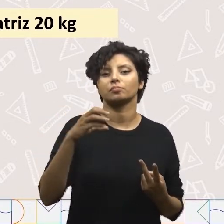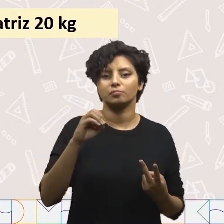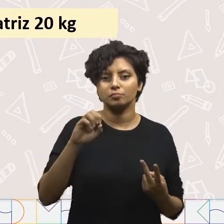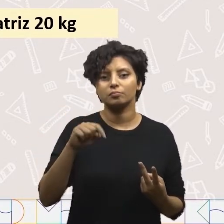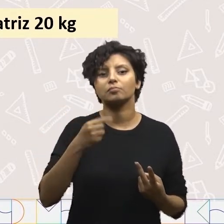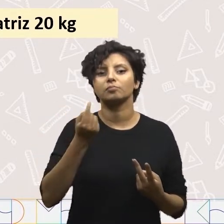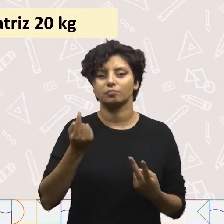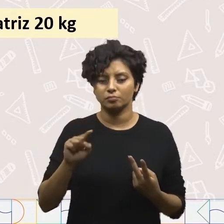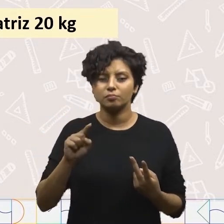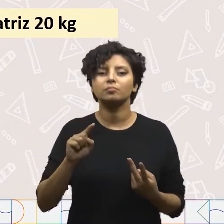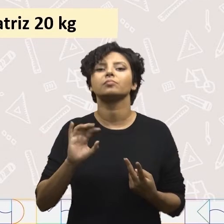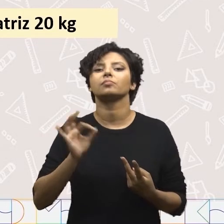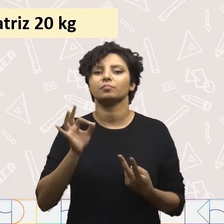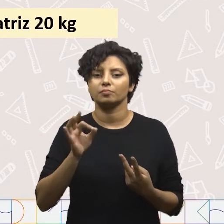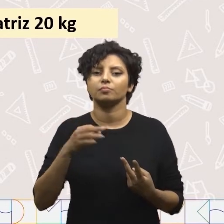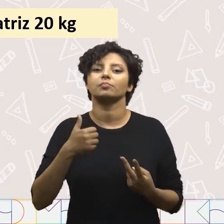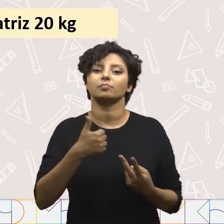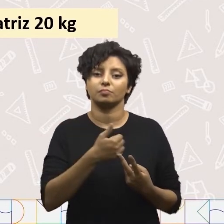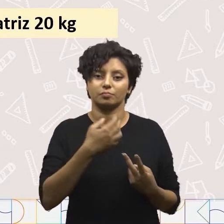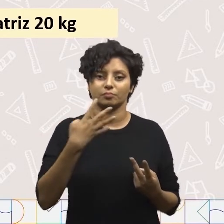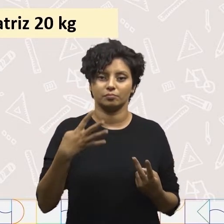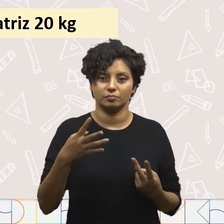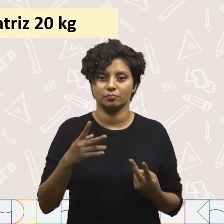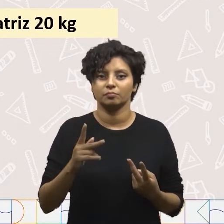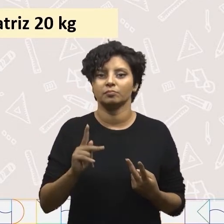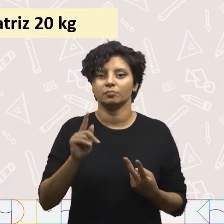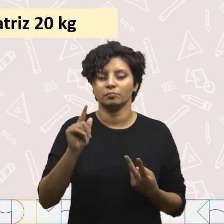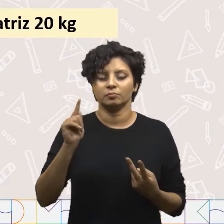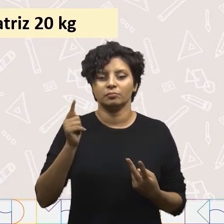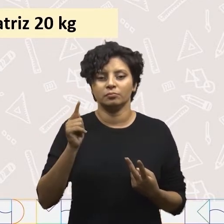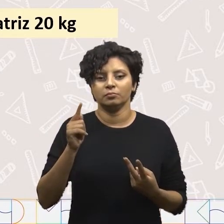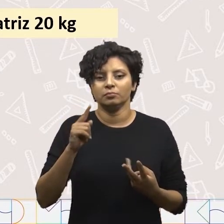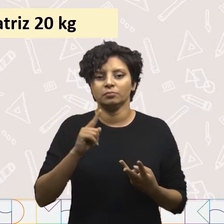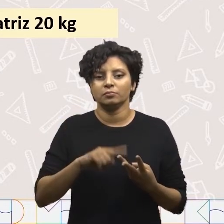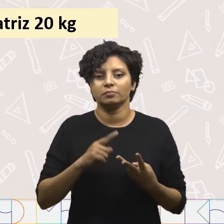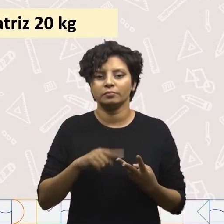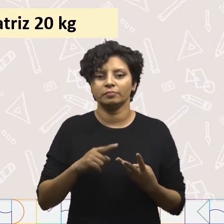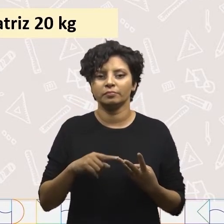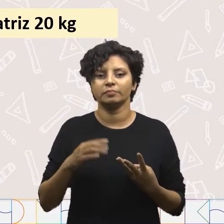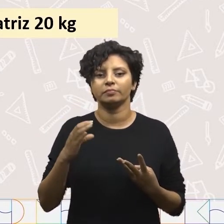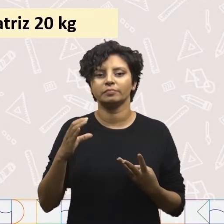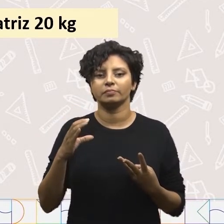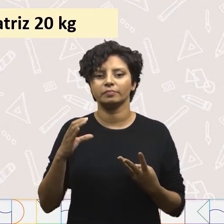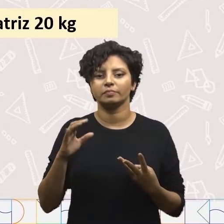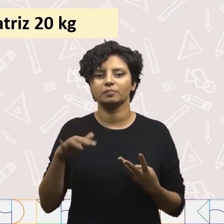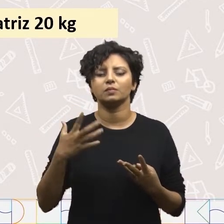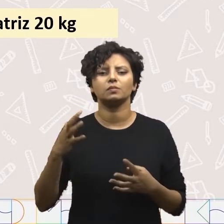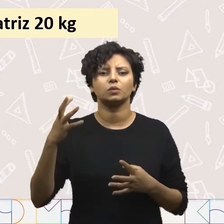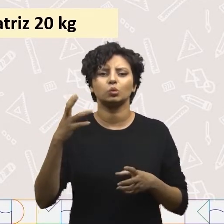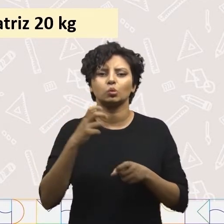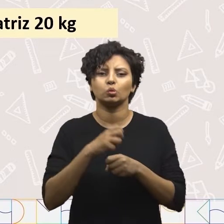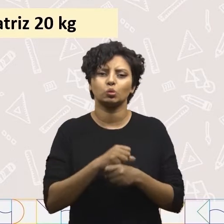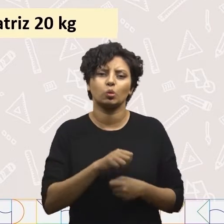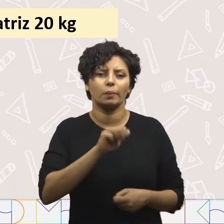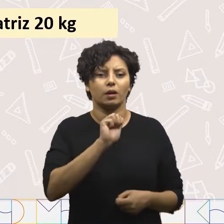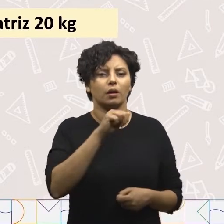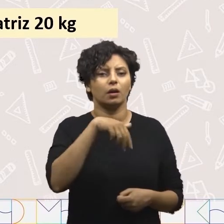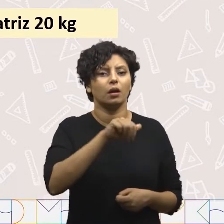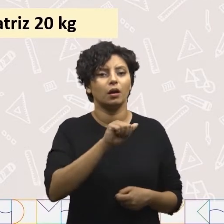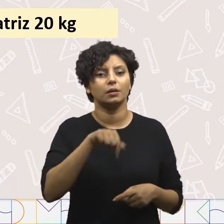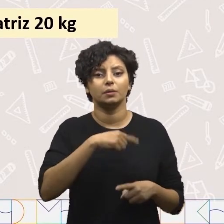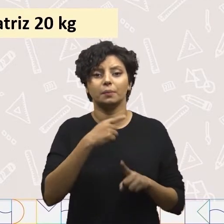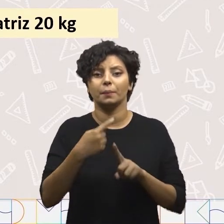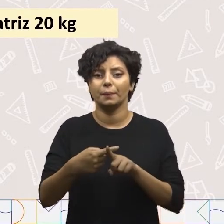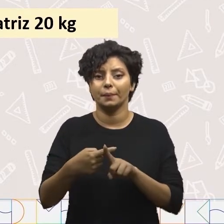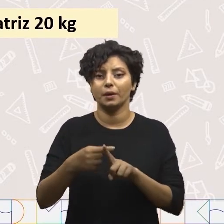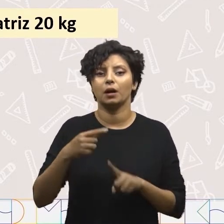menor peso é João. Ele tem 14 quilos. E a letra C. Quanto que dá a soma